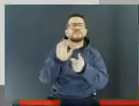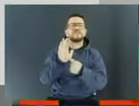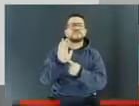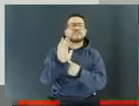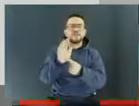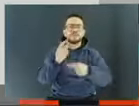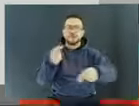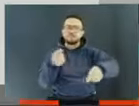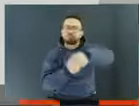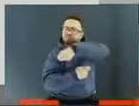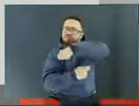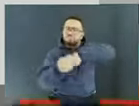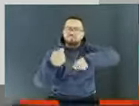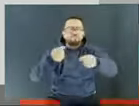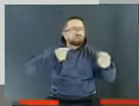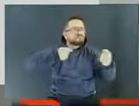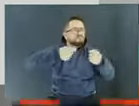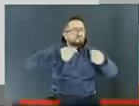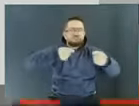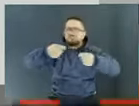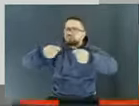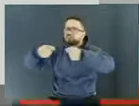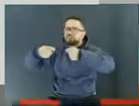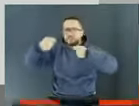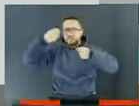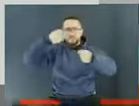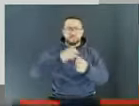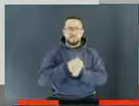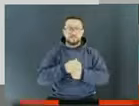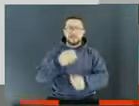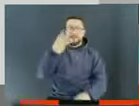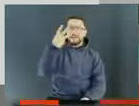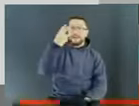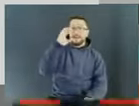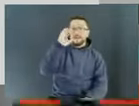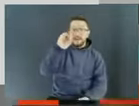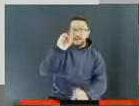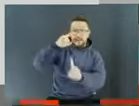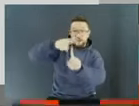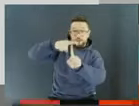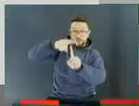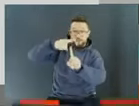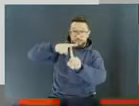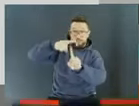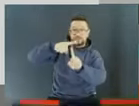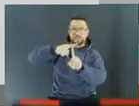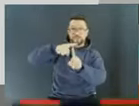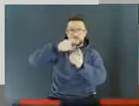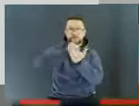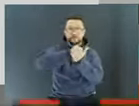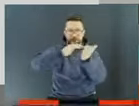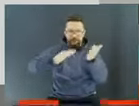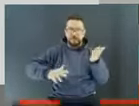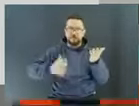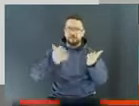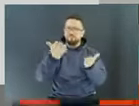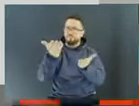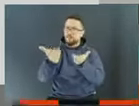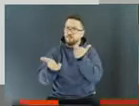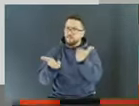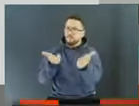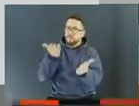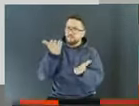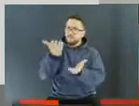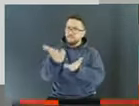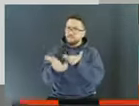das atividades dos usuários. São mais de 30 tipos de atividades que nós temos como clientes de usuários do self-storage. A